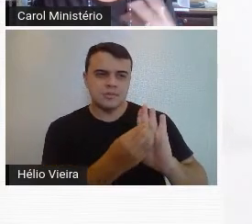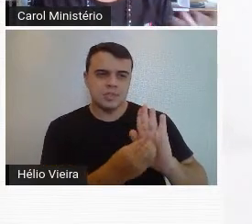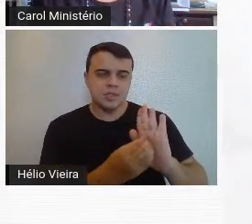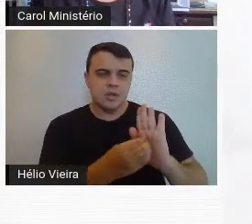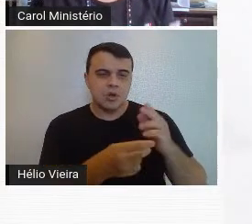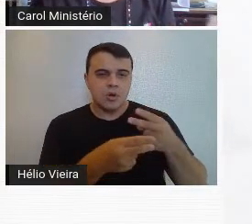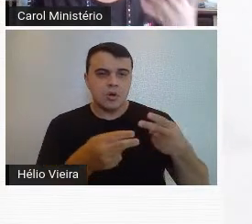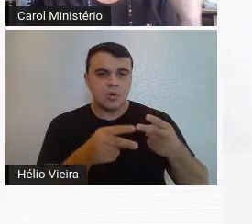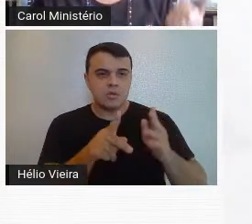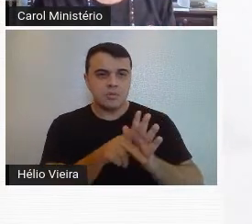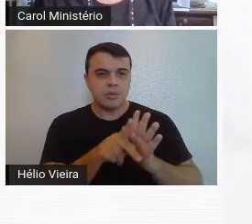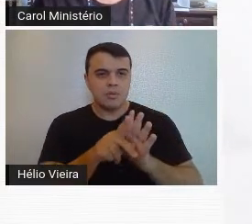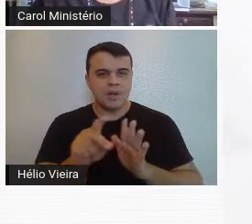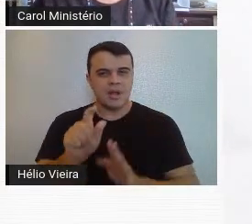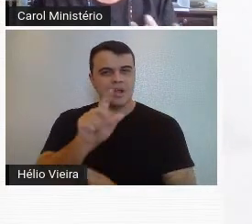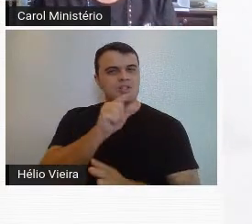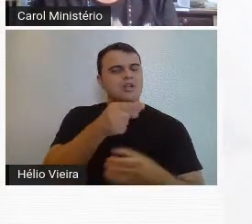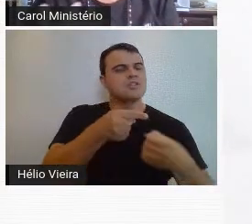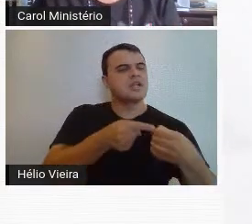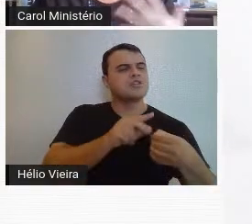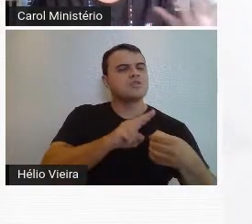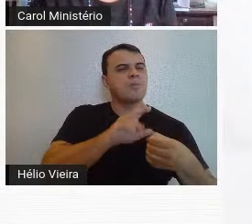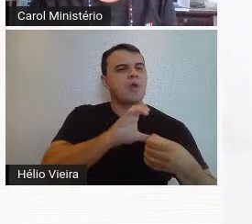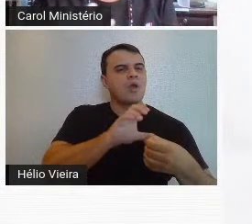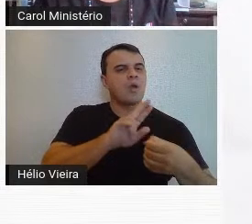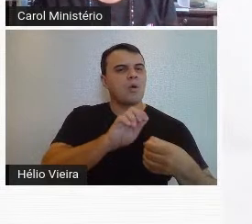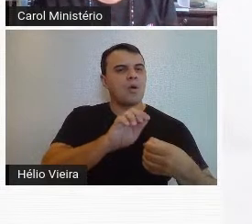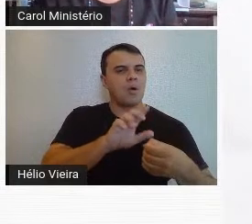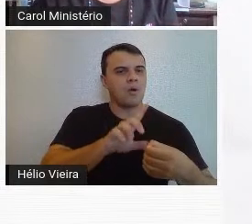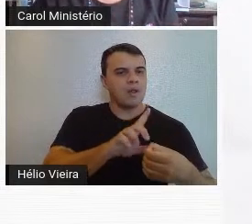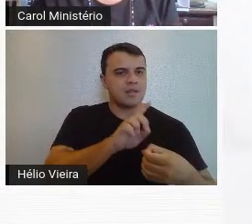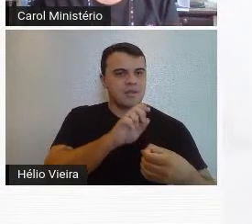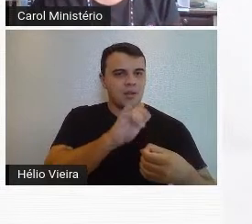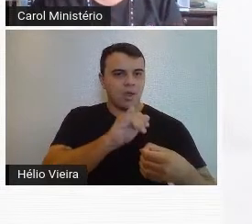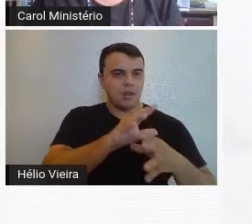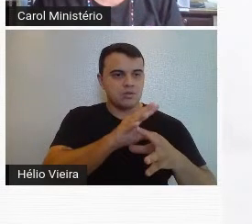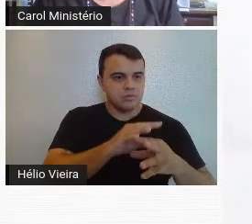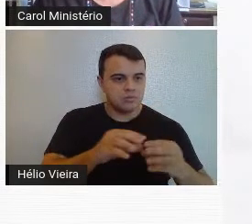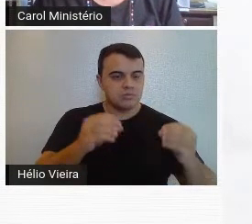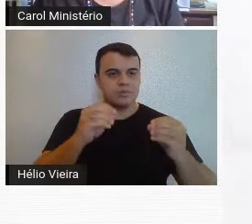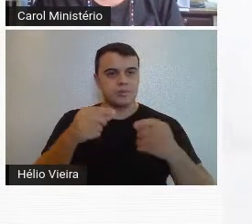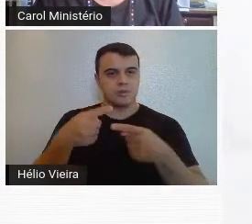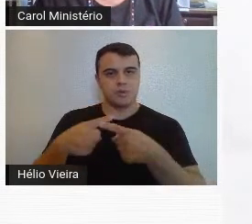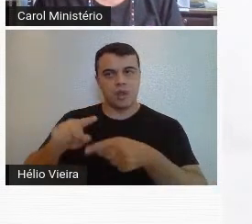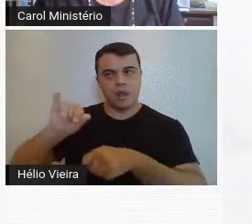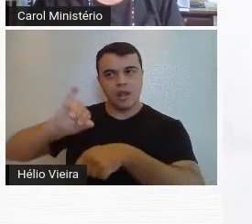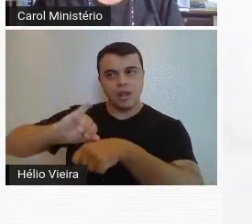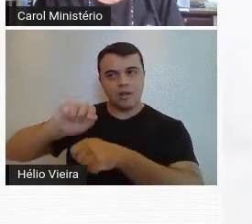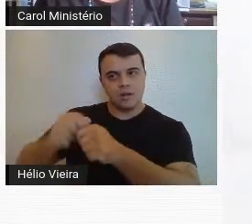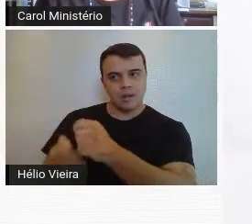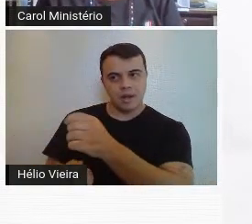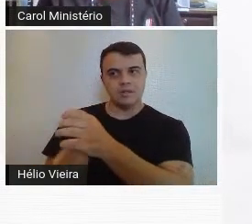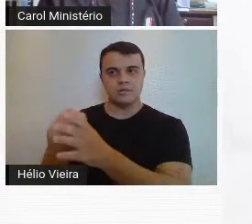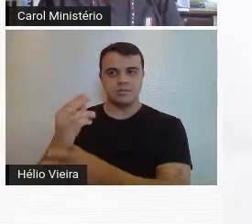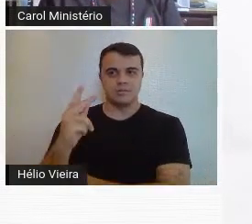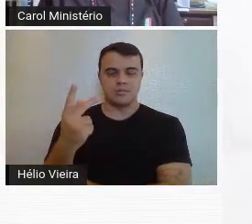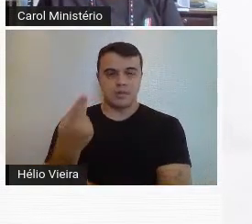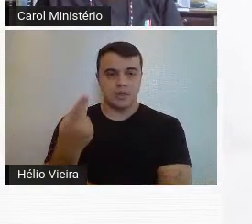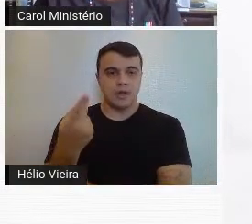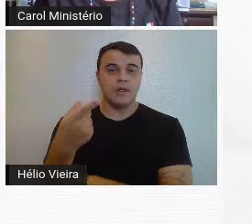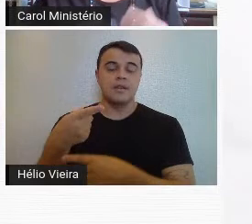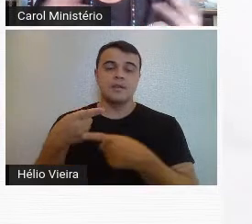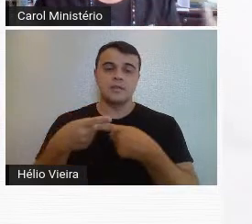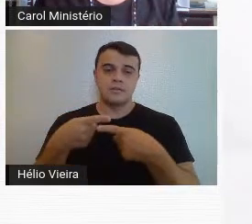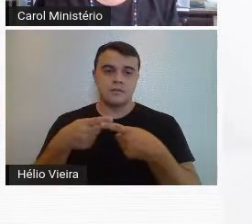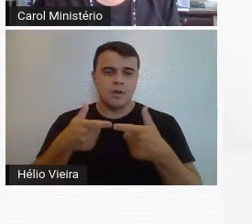aspectos do Curral del Rey, do antigo Curral del Rey que estava em vias de desaparecimento em função da construção da capital, tá? Então